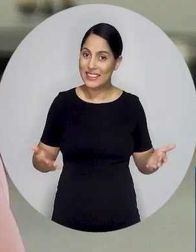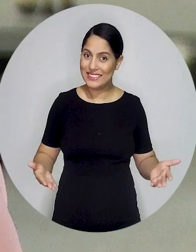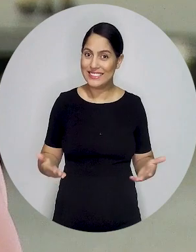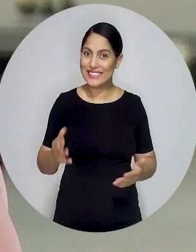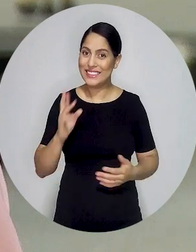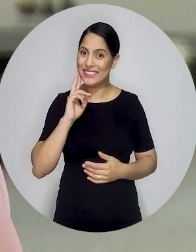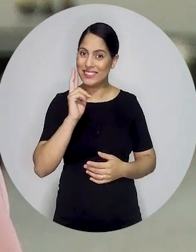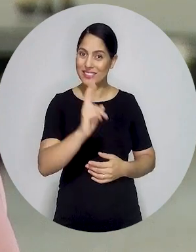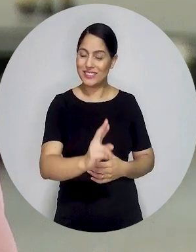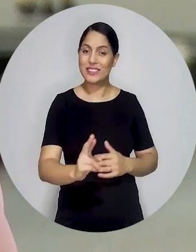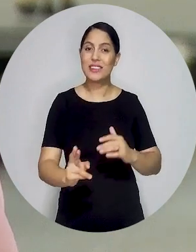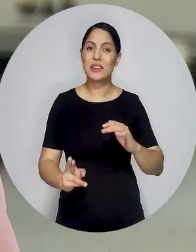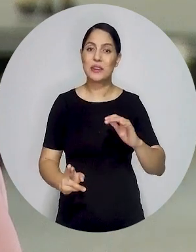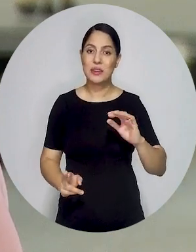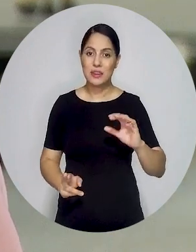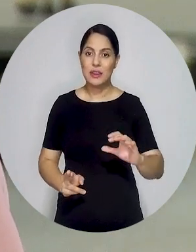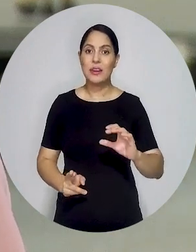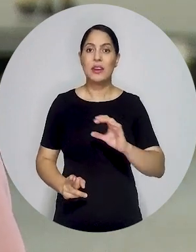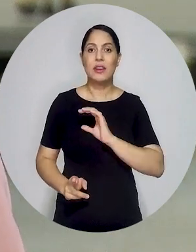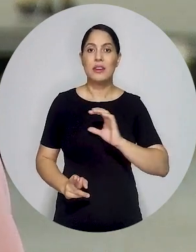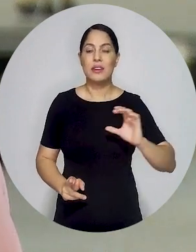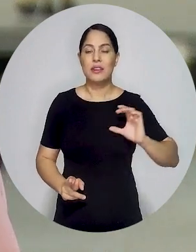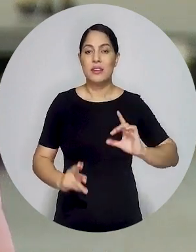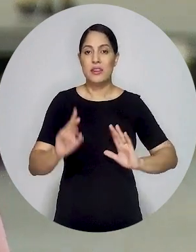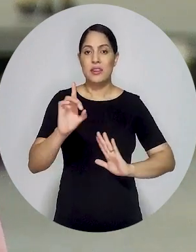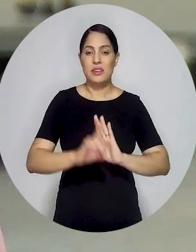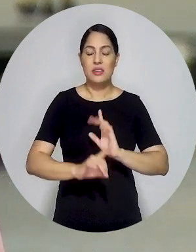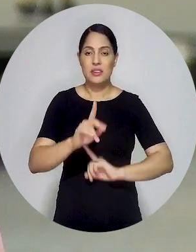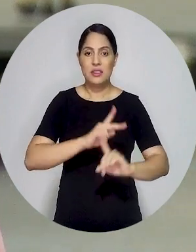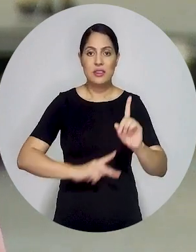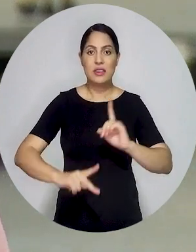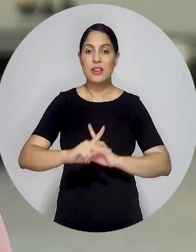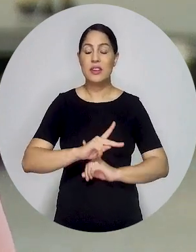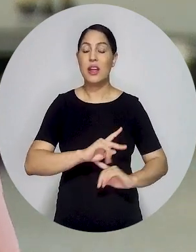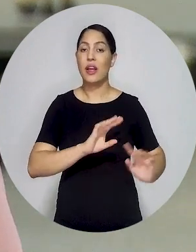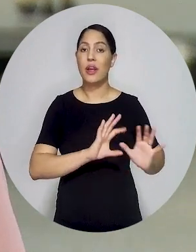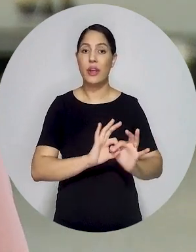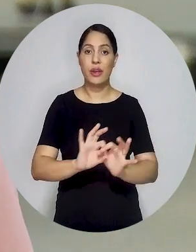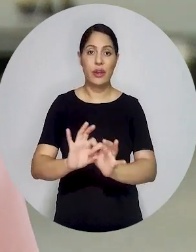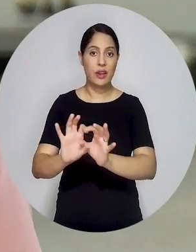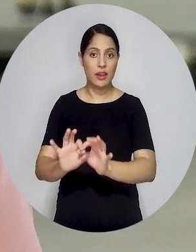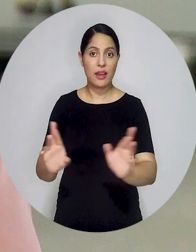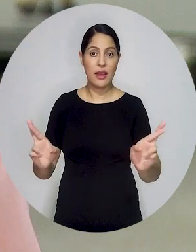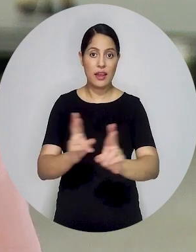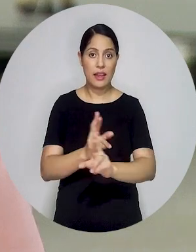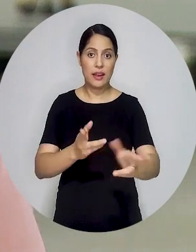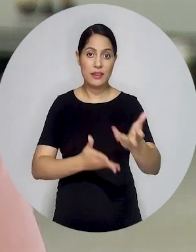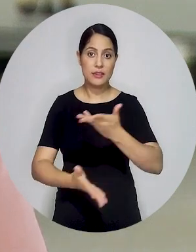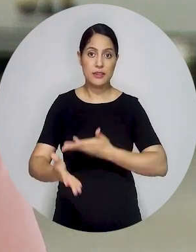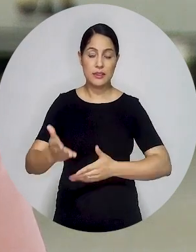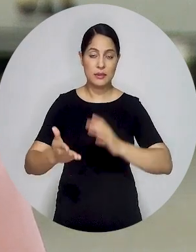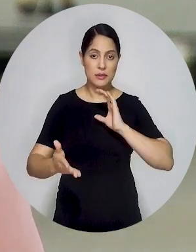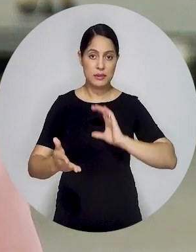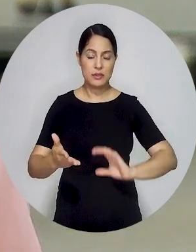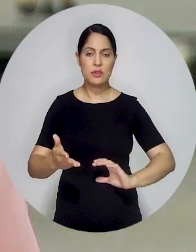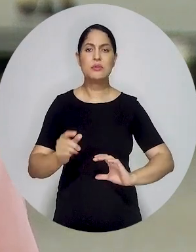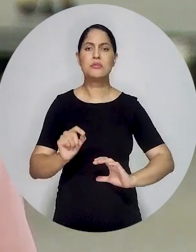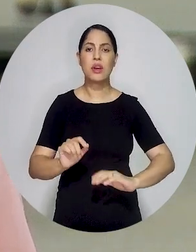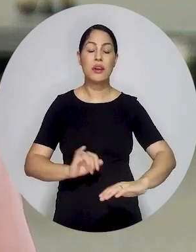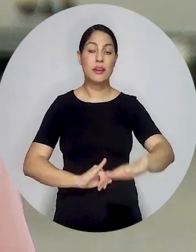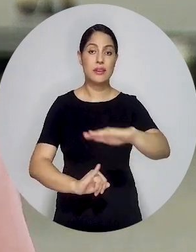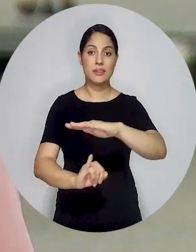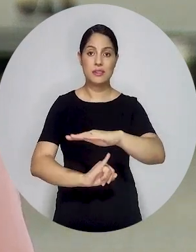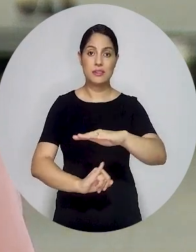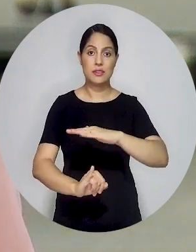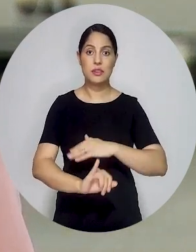Em resposta à demanda apresentada pela OAB por meio da Comissão Especial de Direito Previdenciário, a Direção de Benefícios